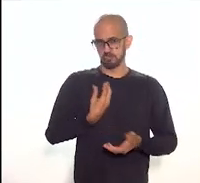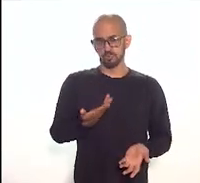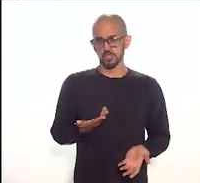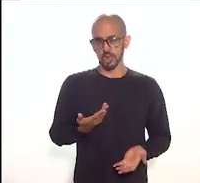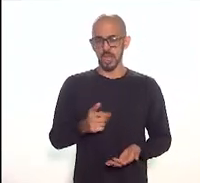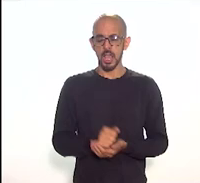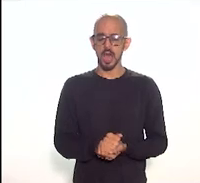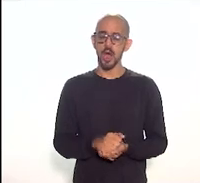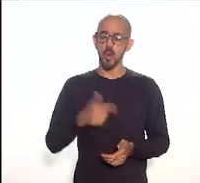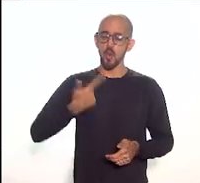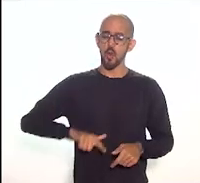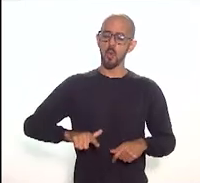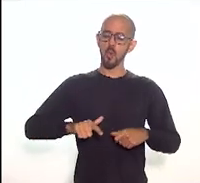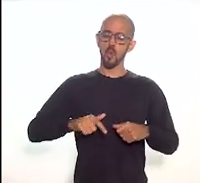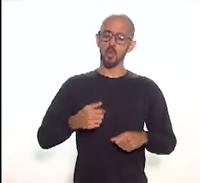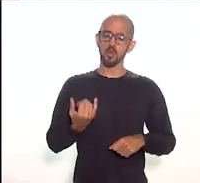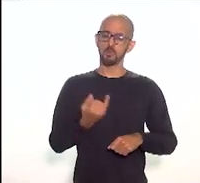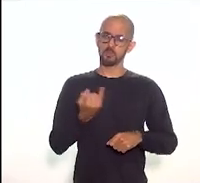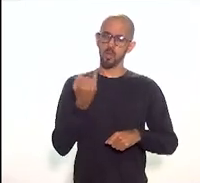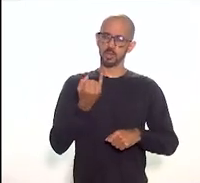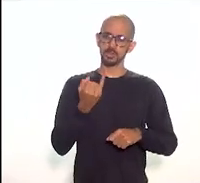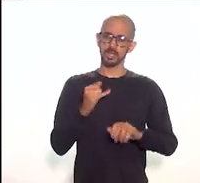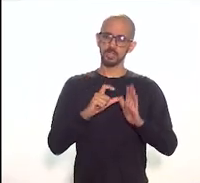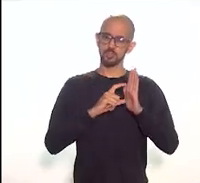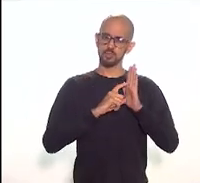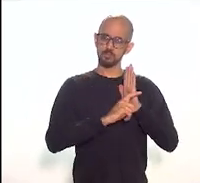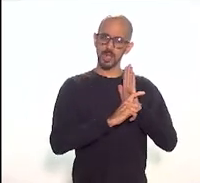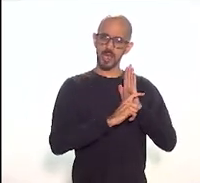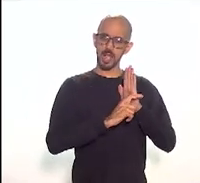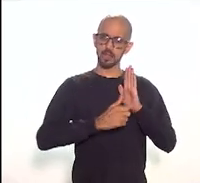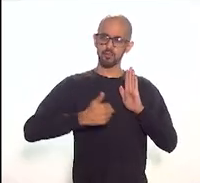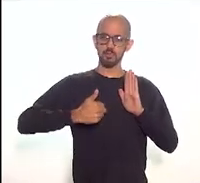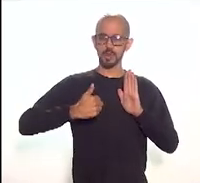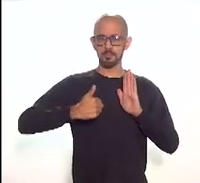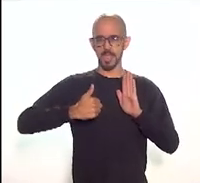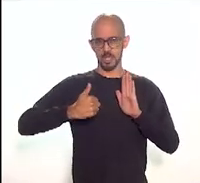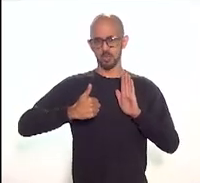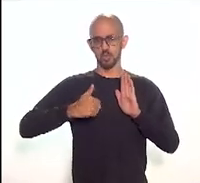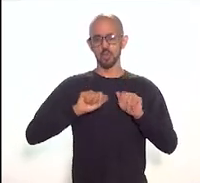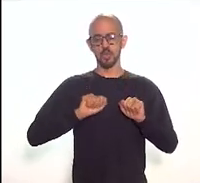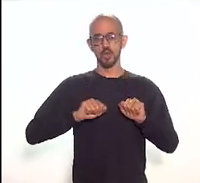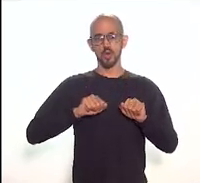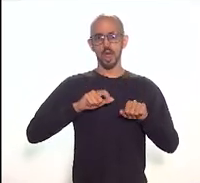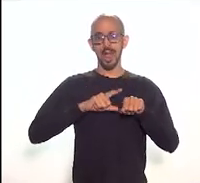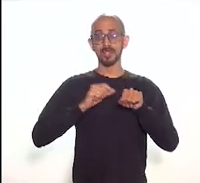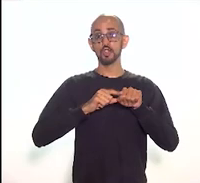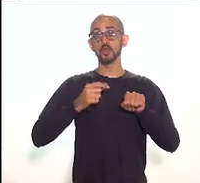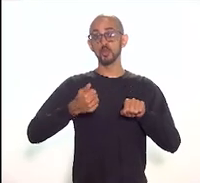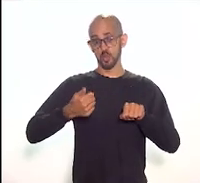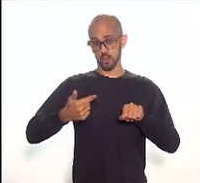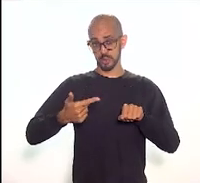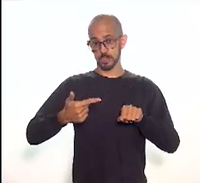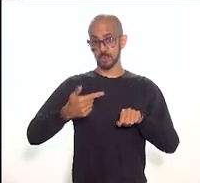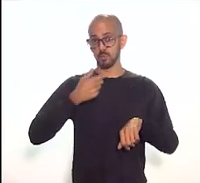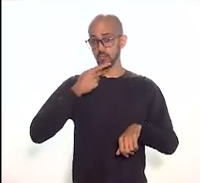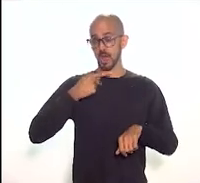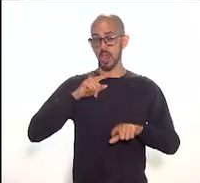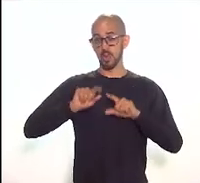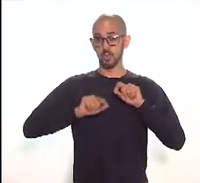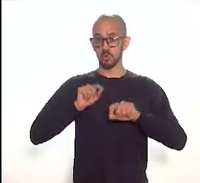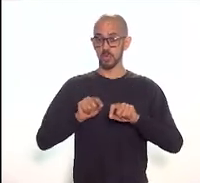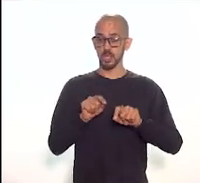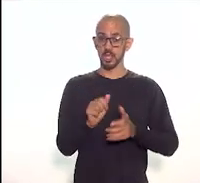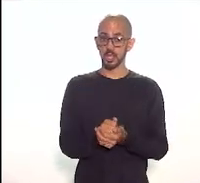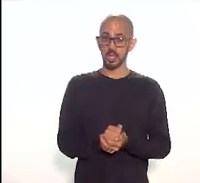destaque que aparece no parágrafo primeiro desse projeto do artigo 12 diz que o